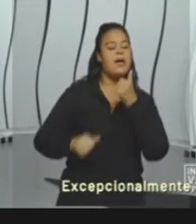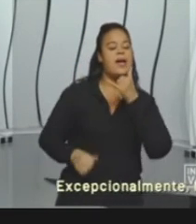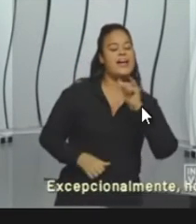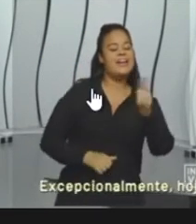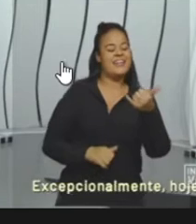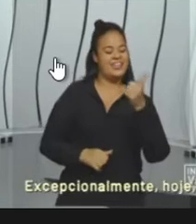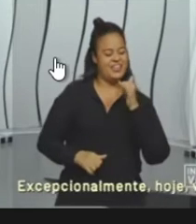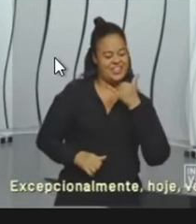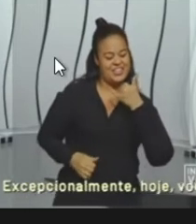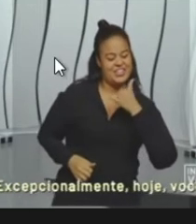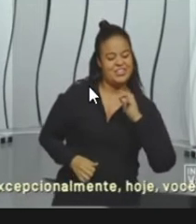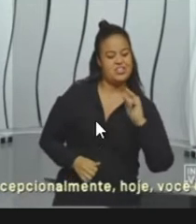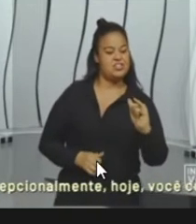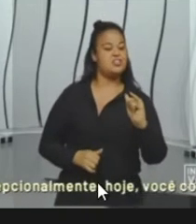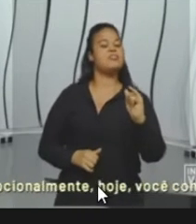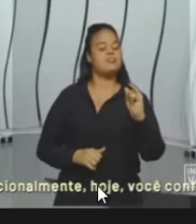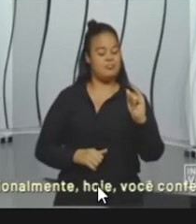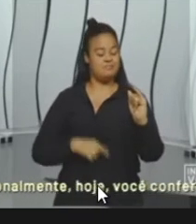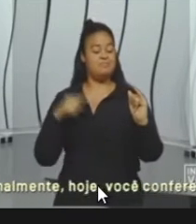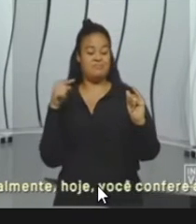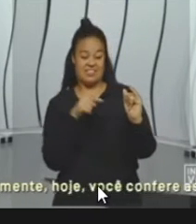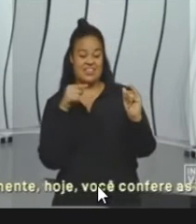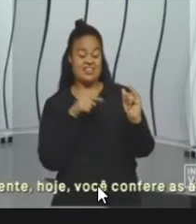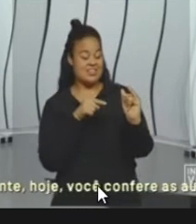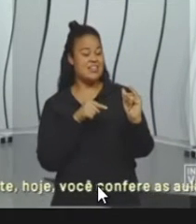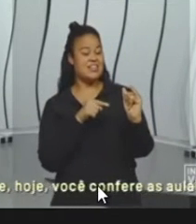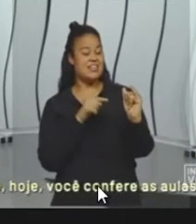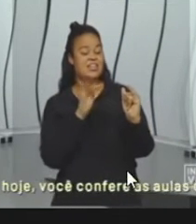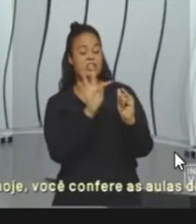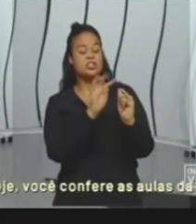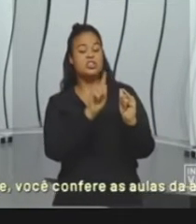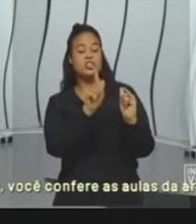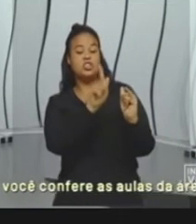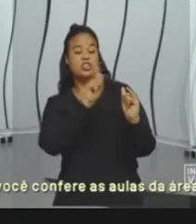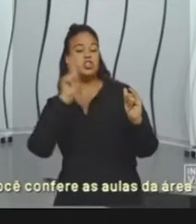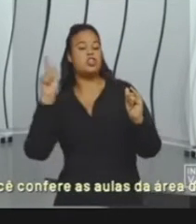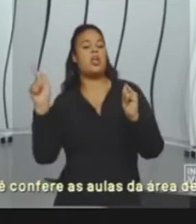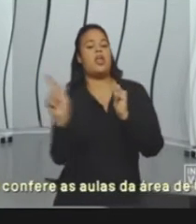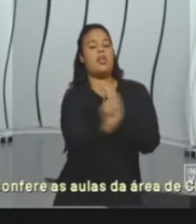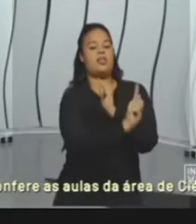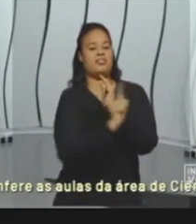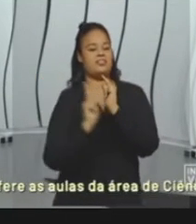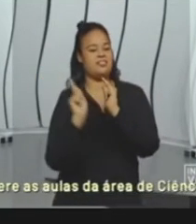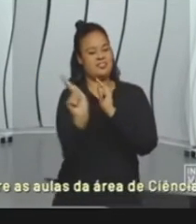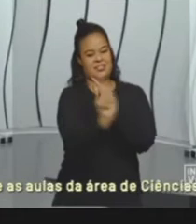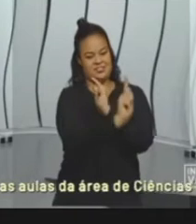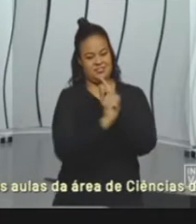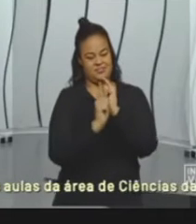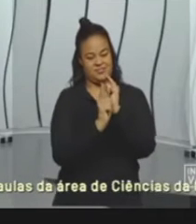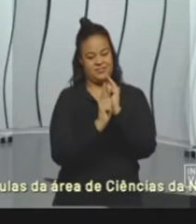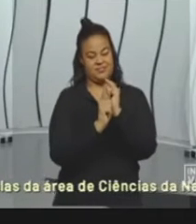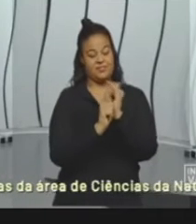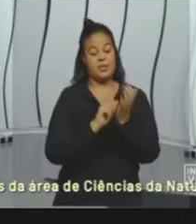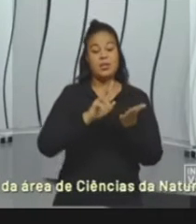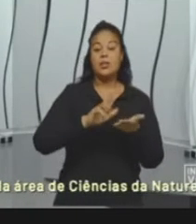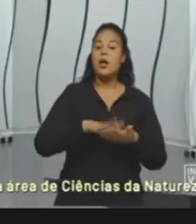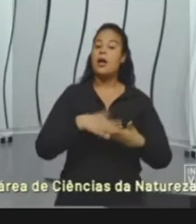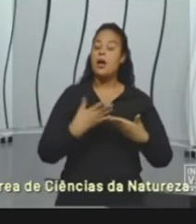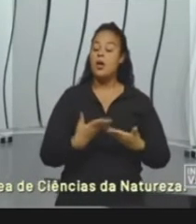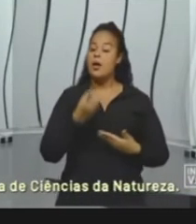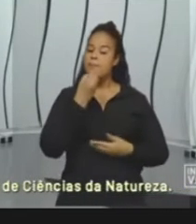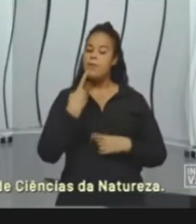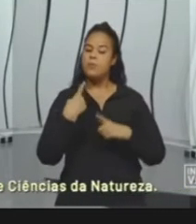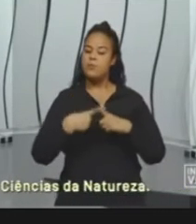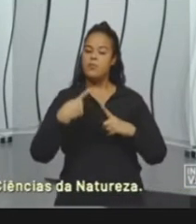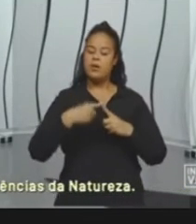isso de que se trata a energia geotérmica. Quais seriam as vantagens dessa energia